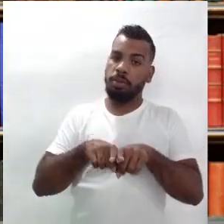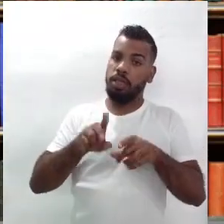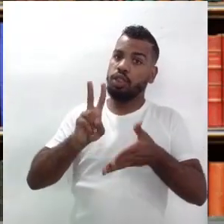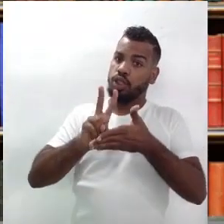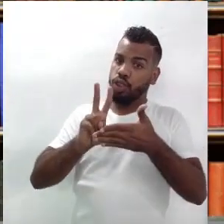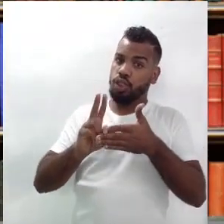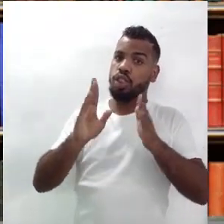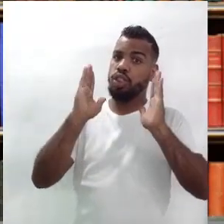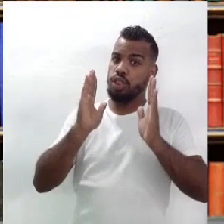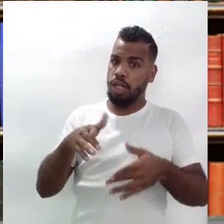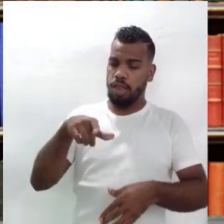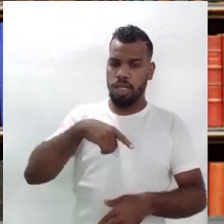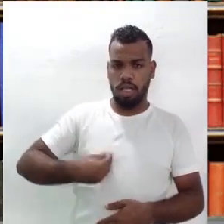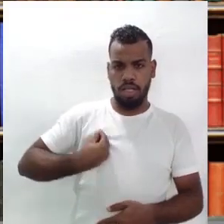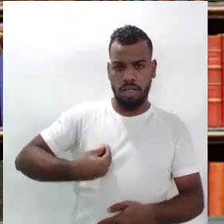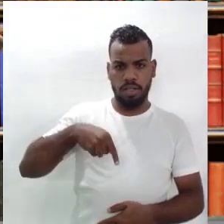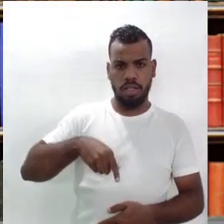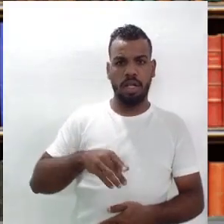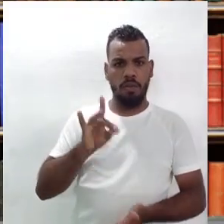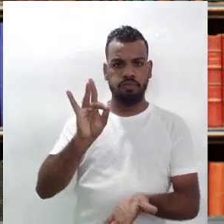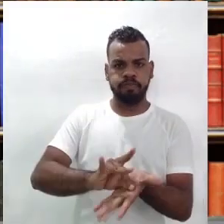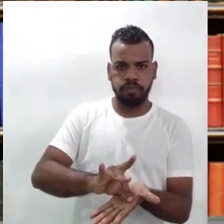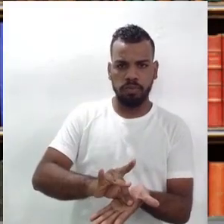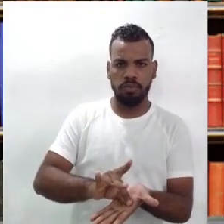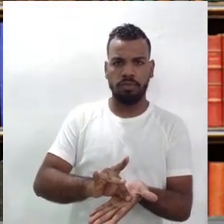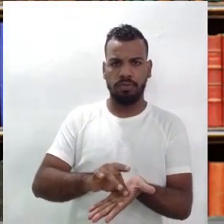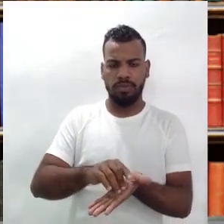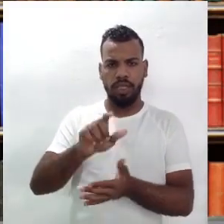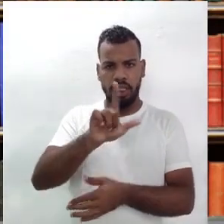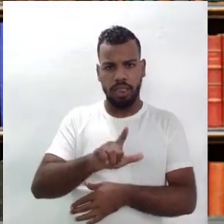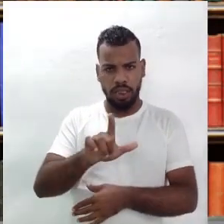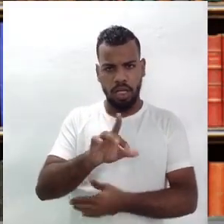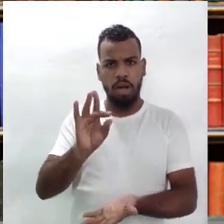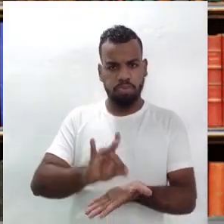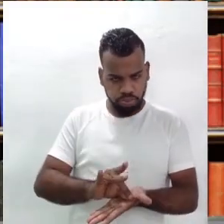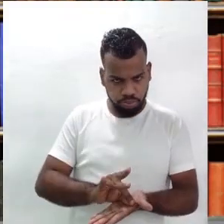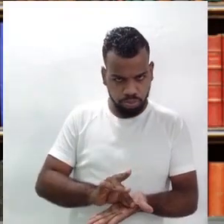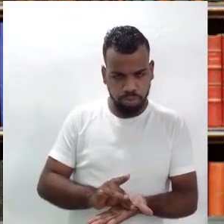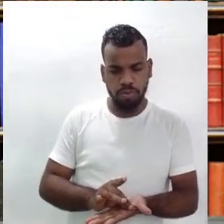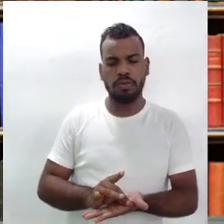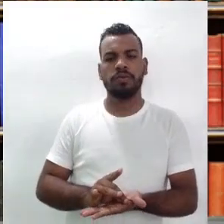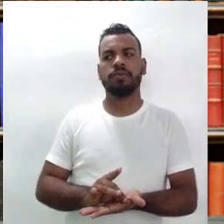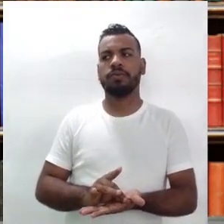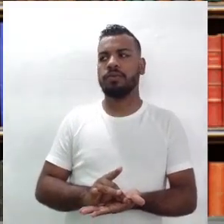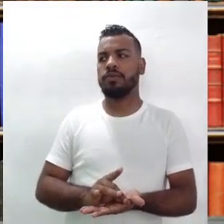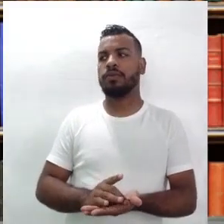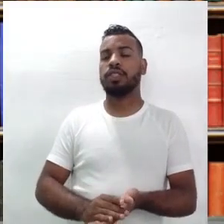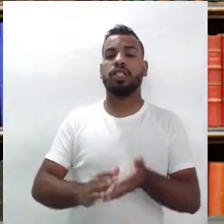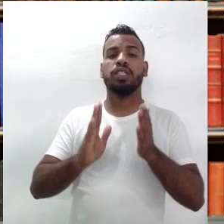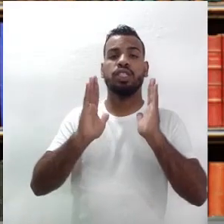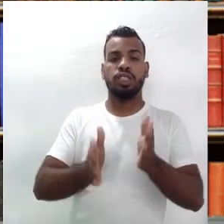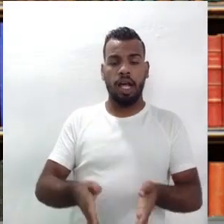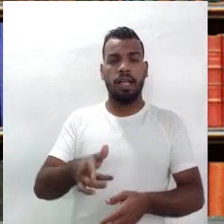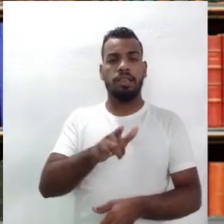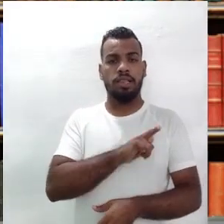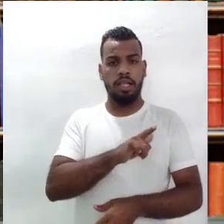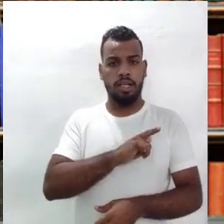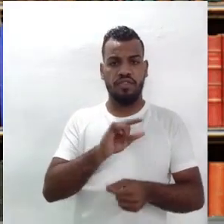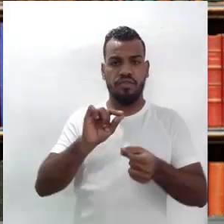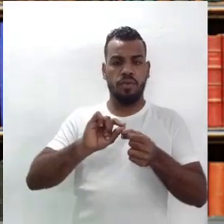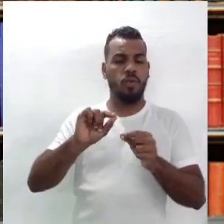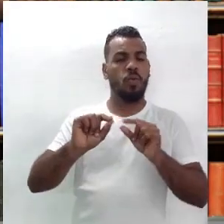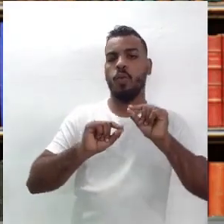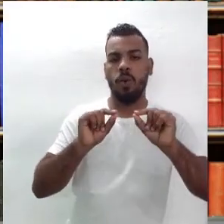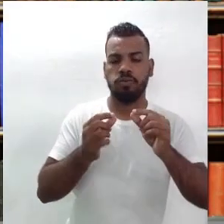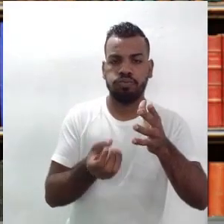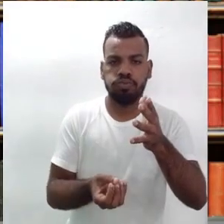é a, digamos assim, a originária, literalmente, ela já estava criando um